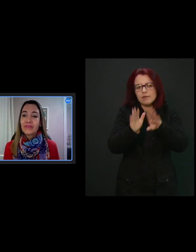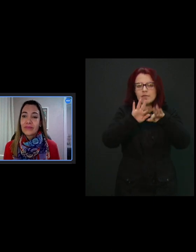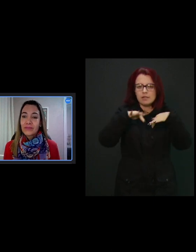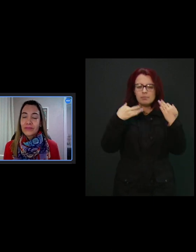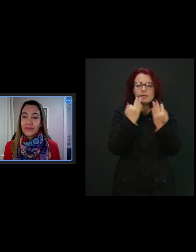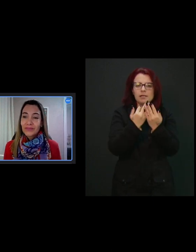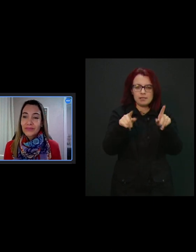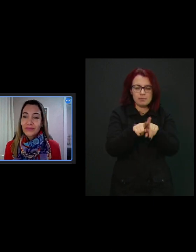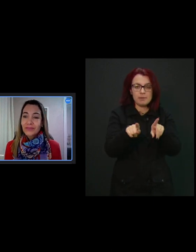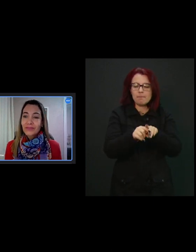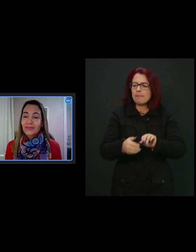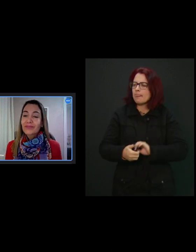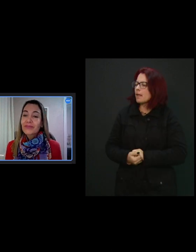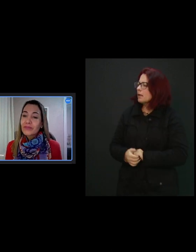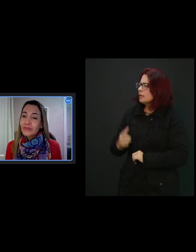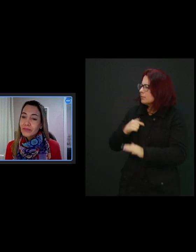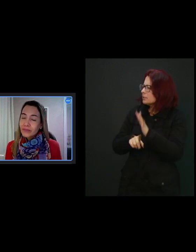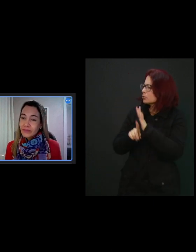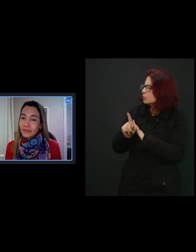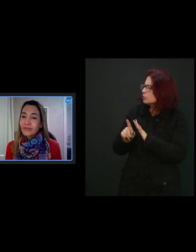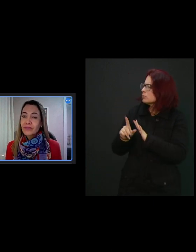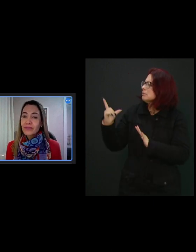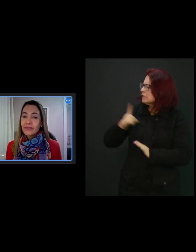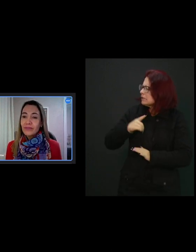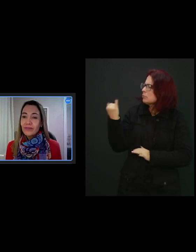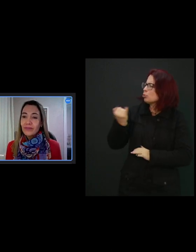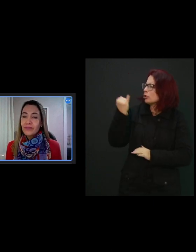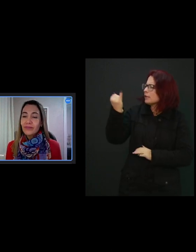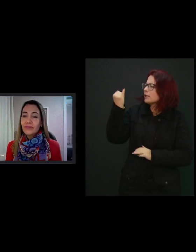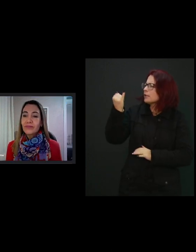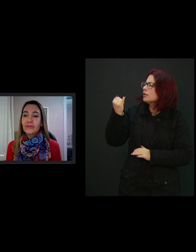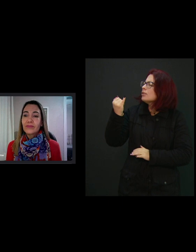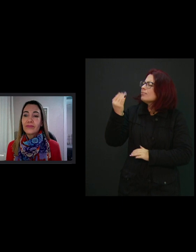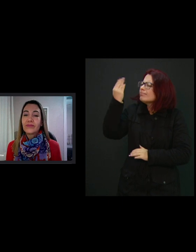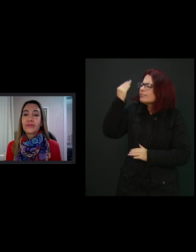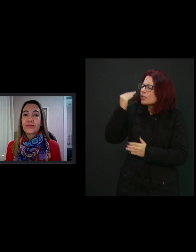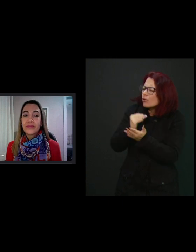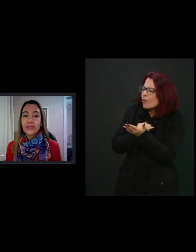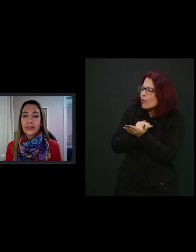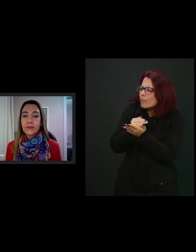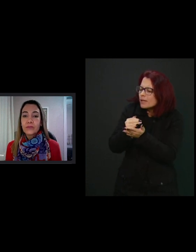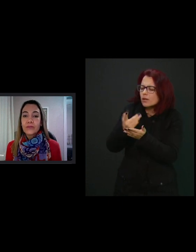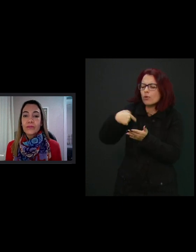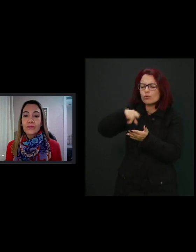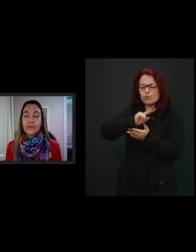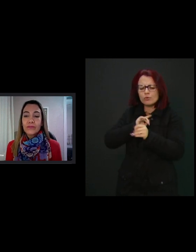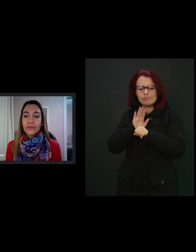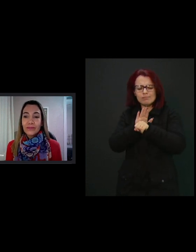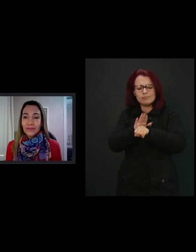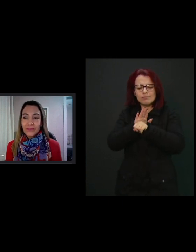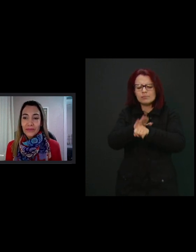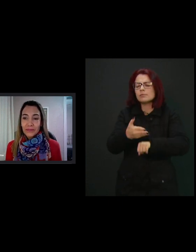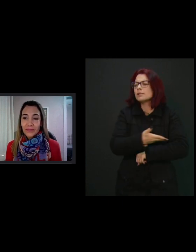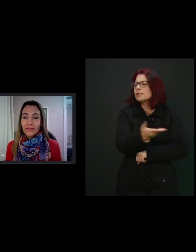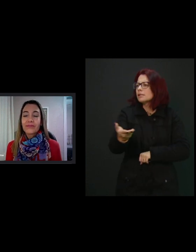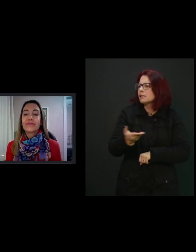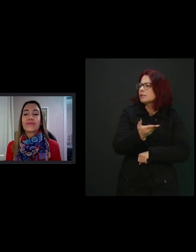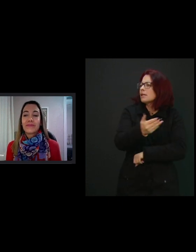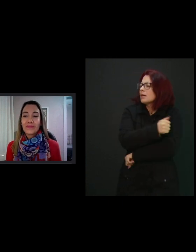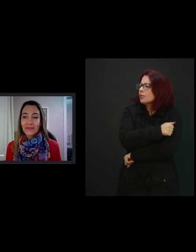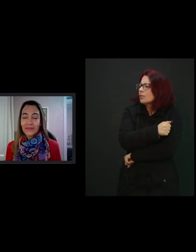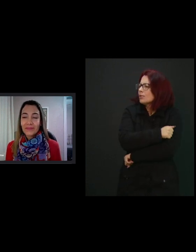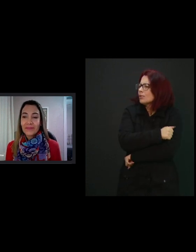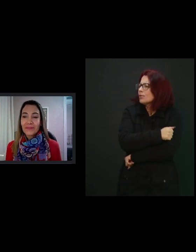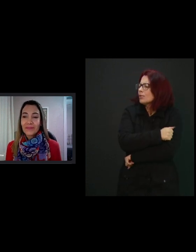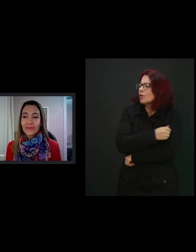E algo que eu acho que é muito importante, desde quando vocês começam a atender esses estudantes, né? O que são